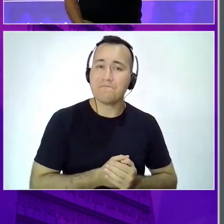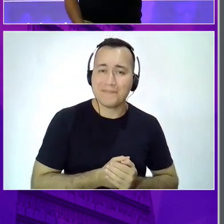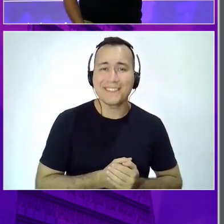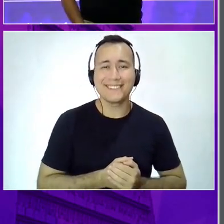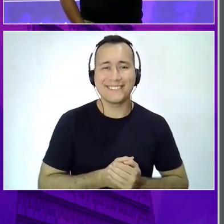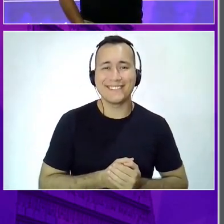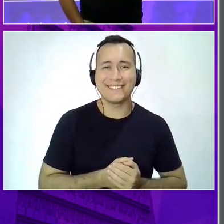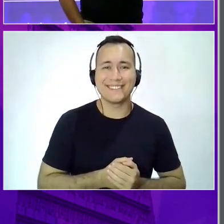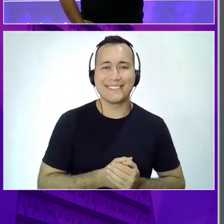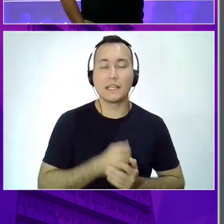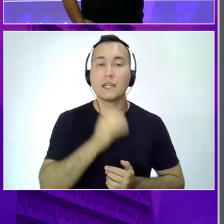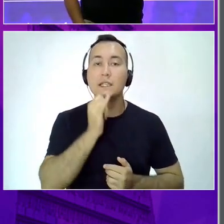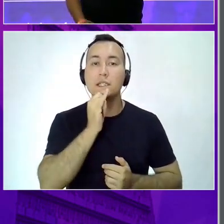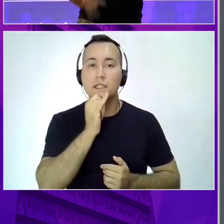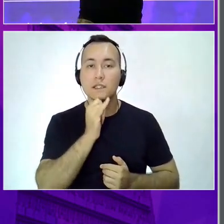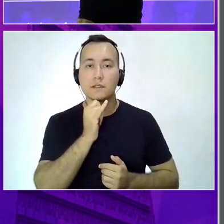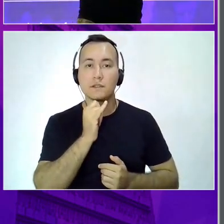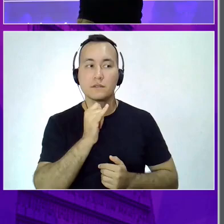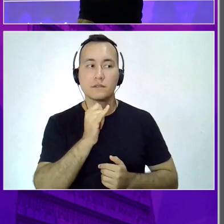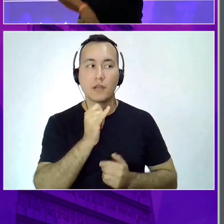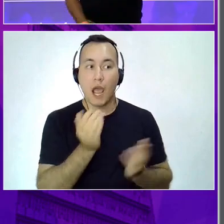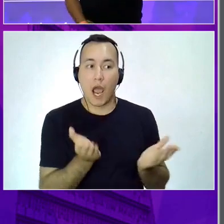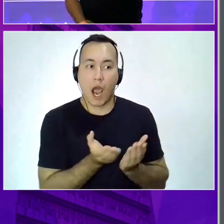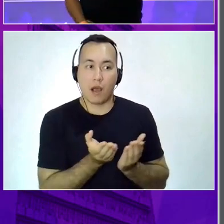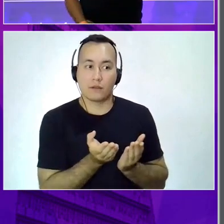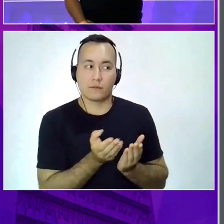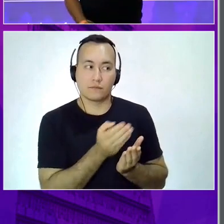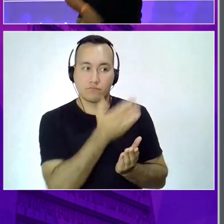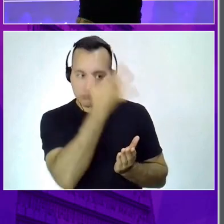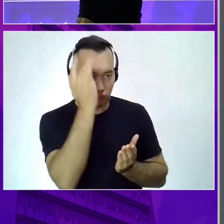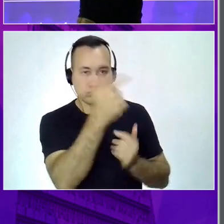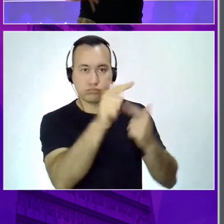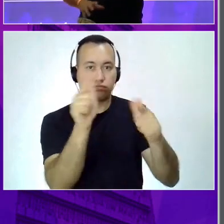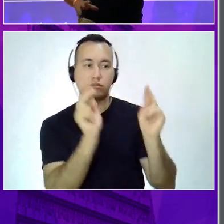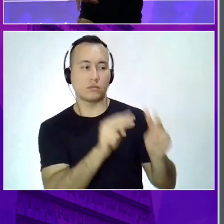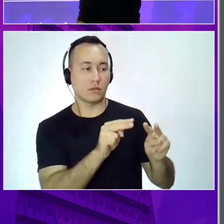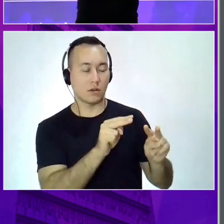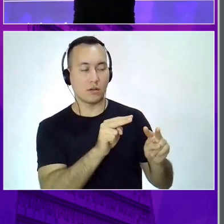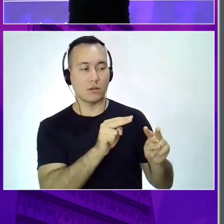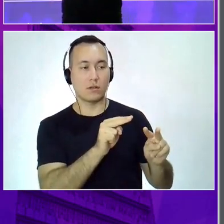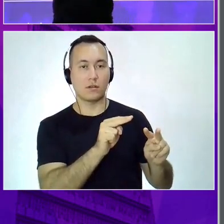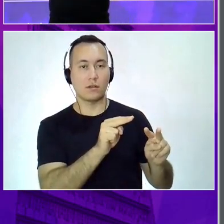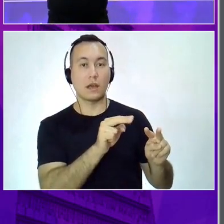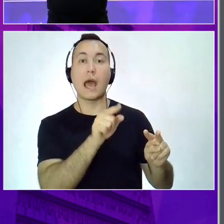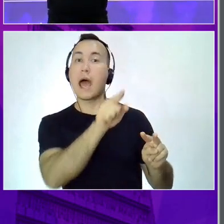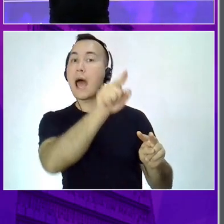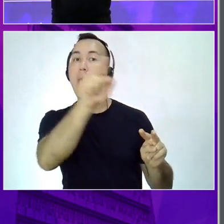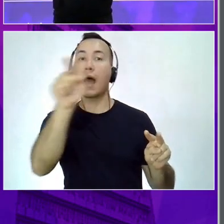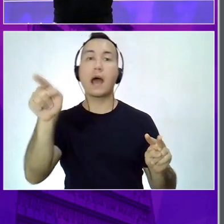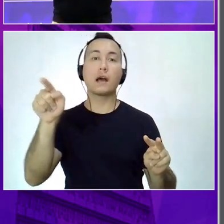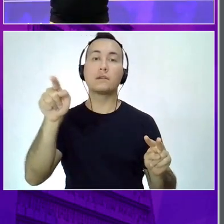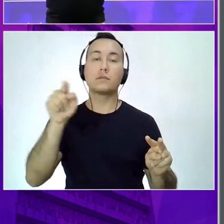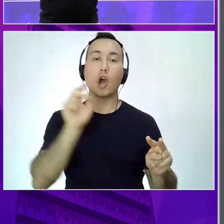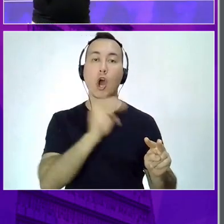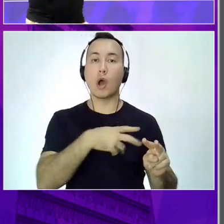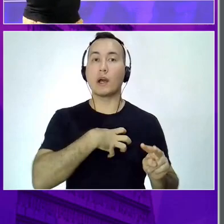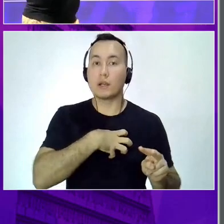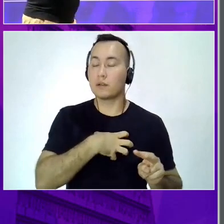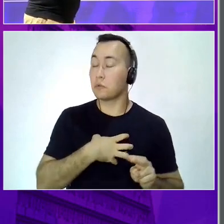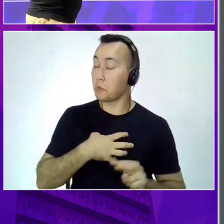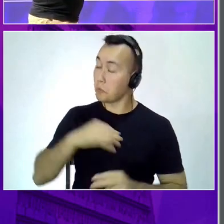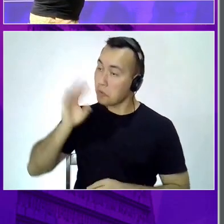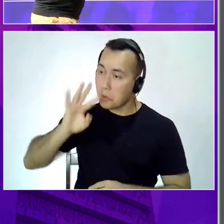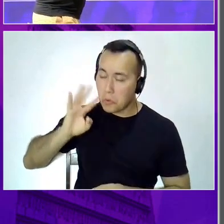falando com você, nossa, eu vi teu post, eu te achei incrível. e olha só, você vai começar a desvendar esse segredo do cadeado,